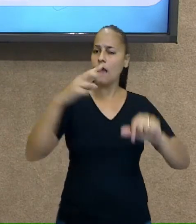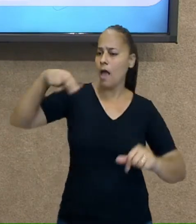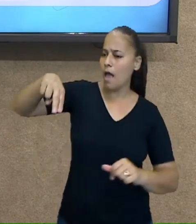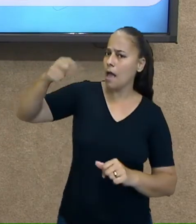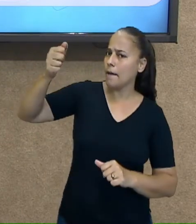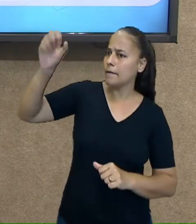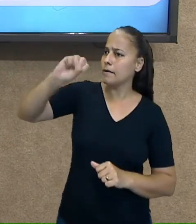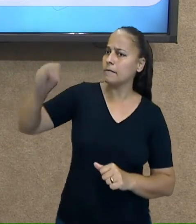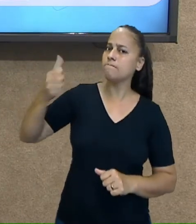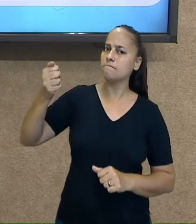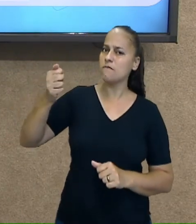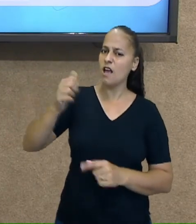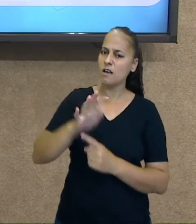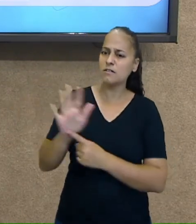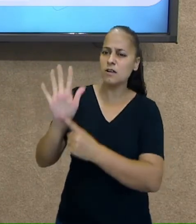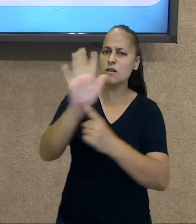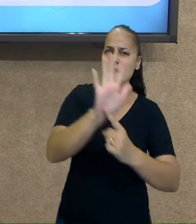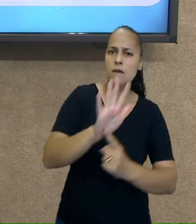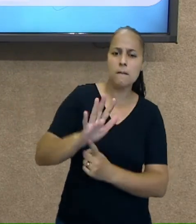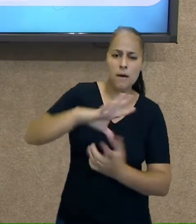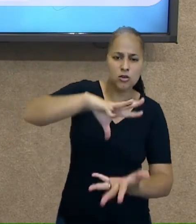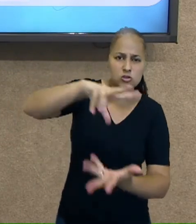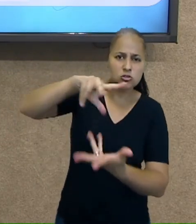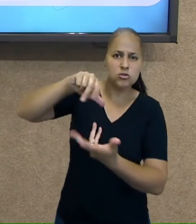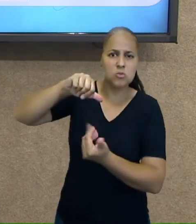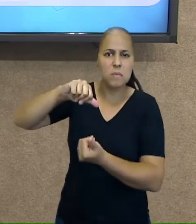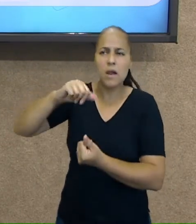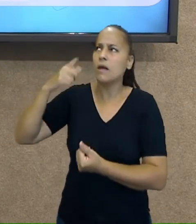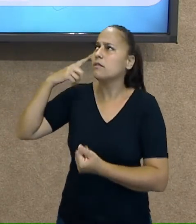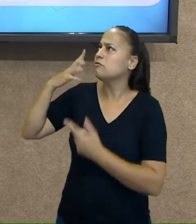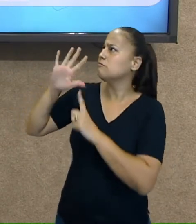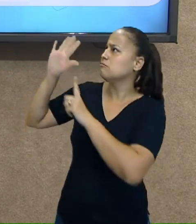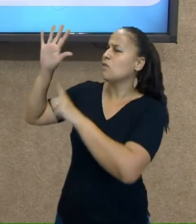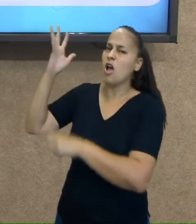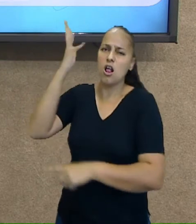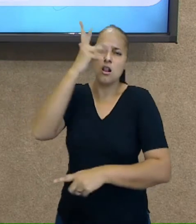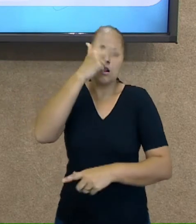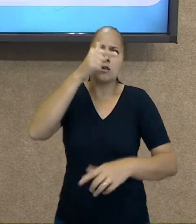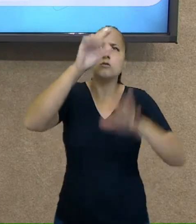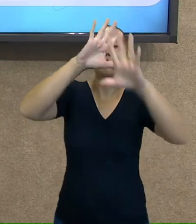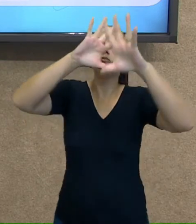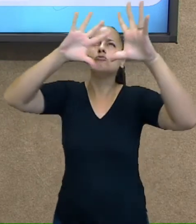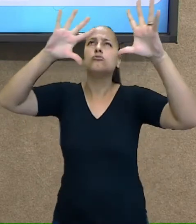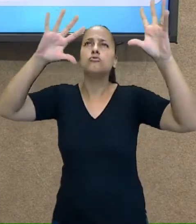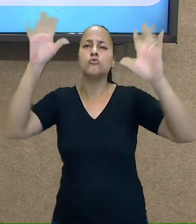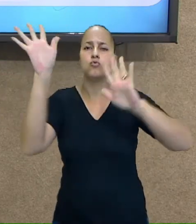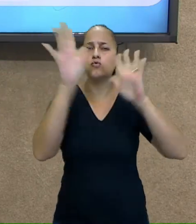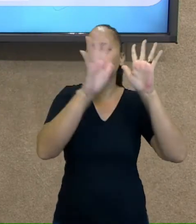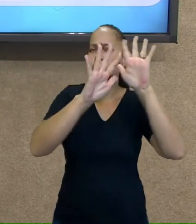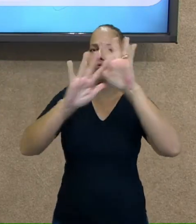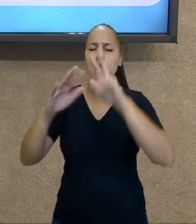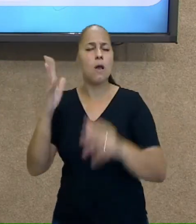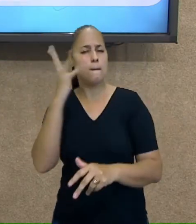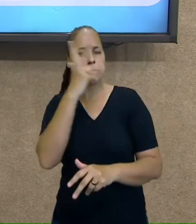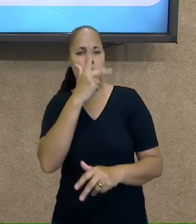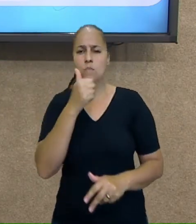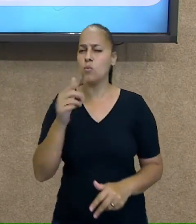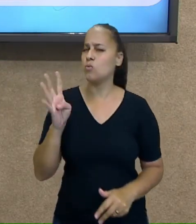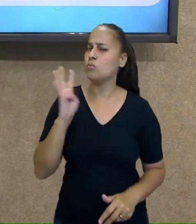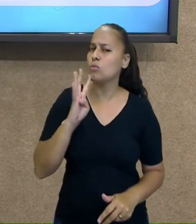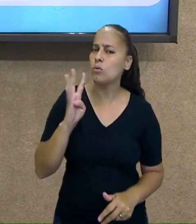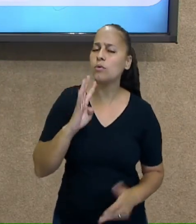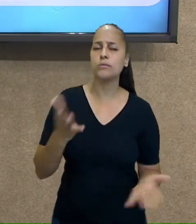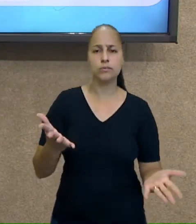imagens de planetas em tempo real, de sondas que estão no espaço. Isso é muito